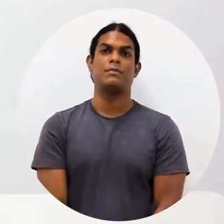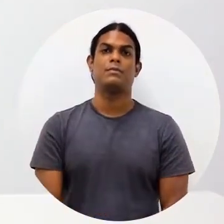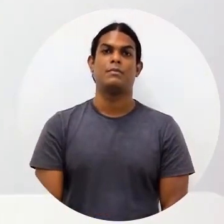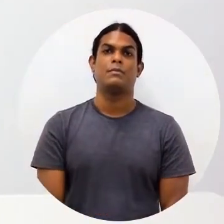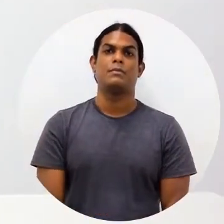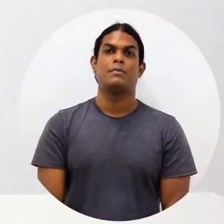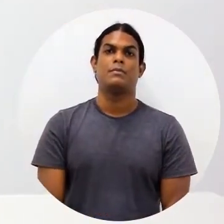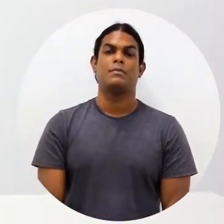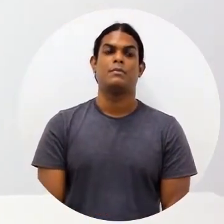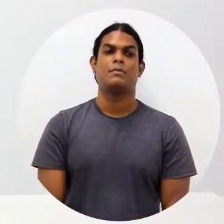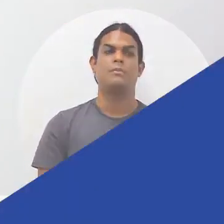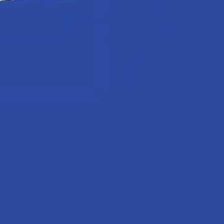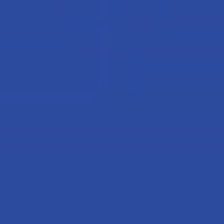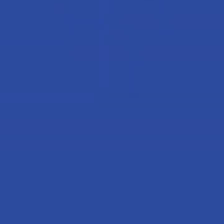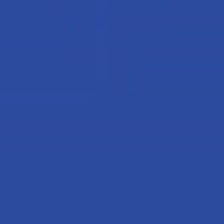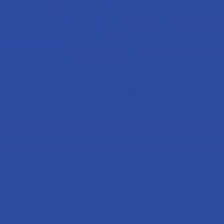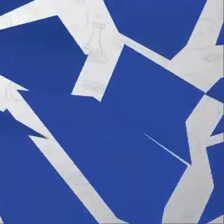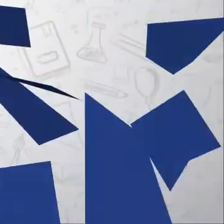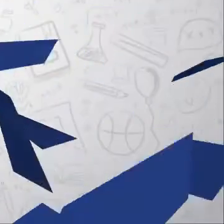Um beijo e a gente se vê.